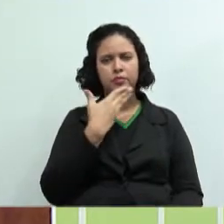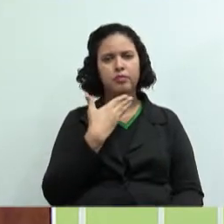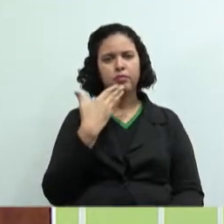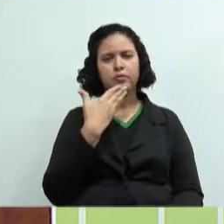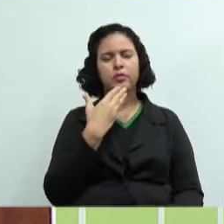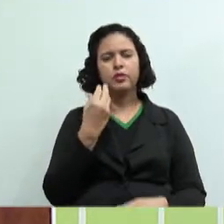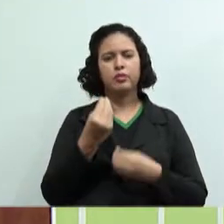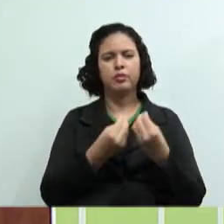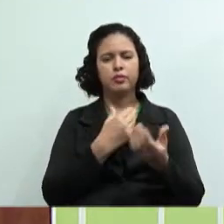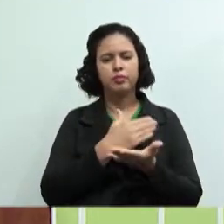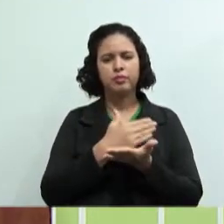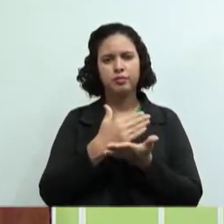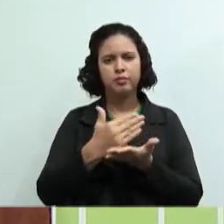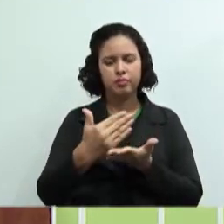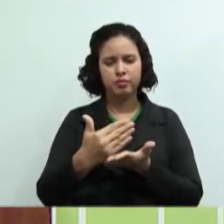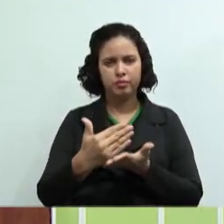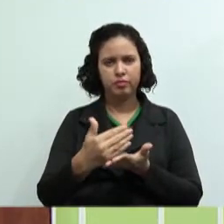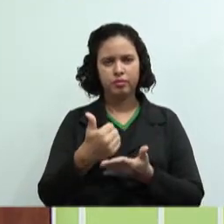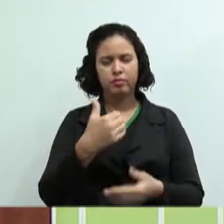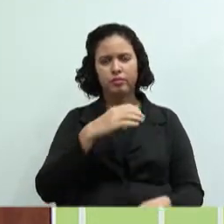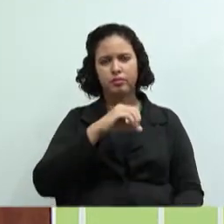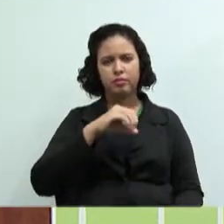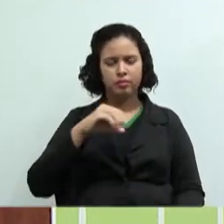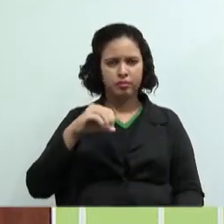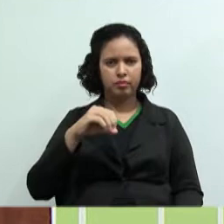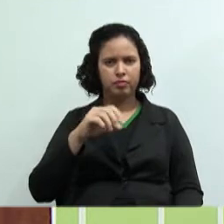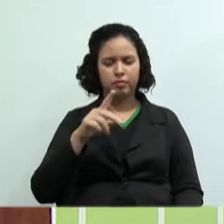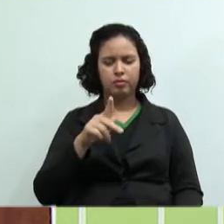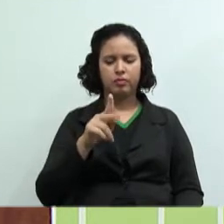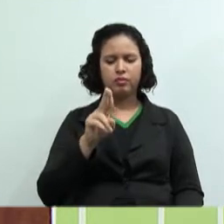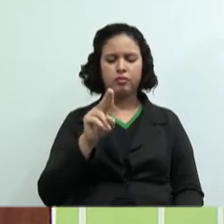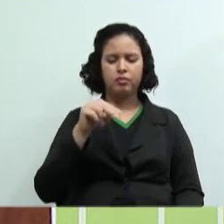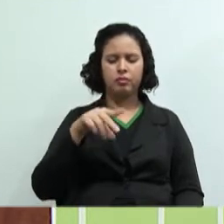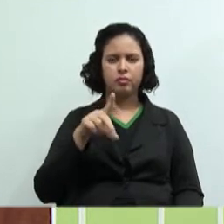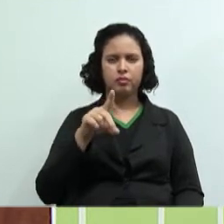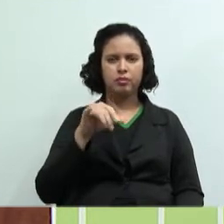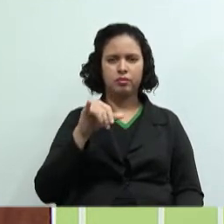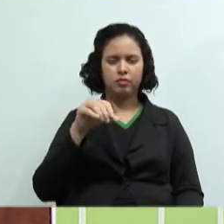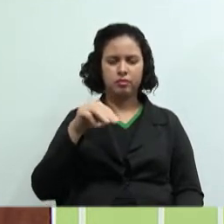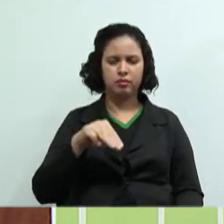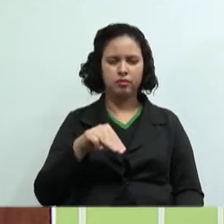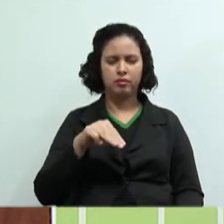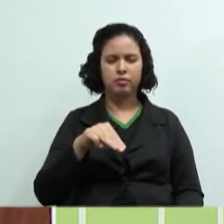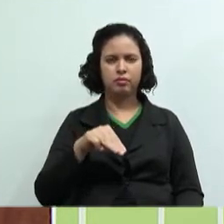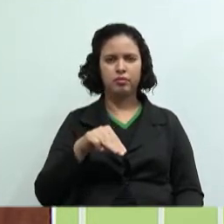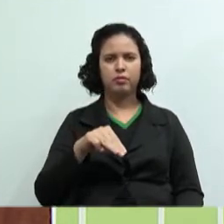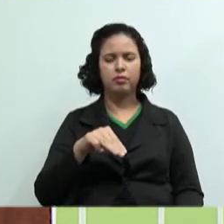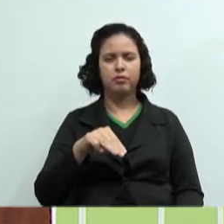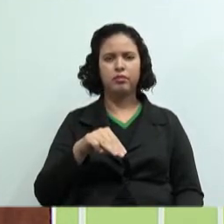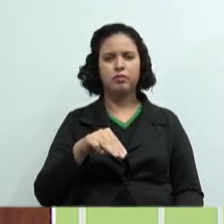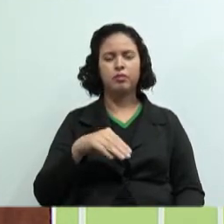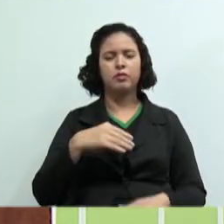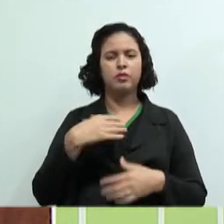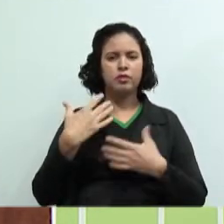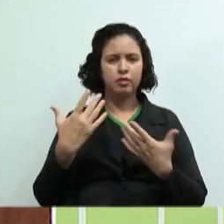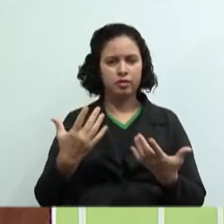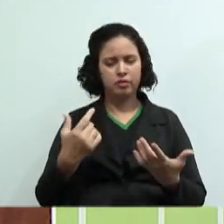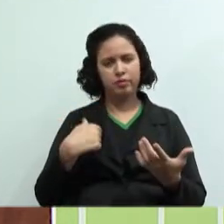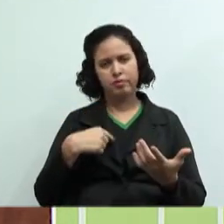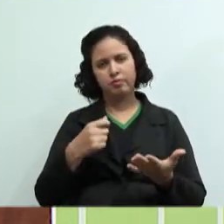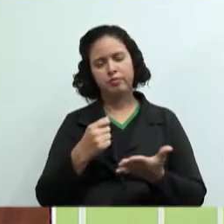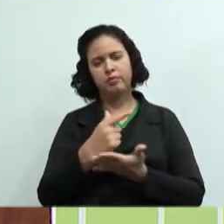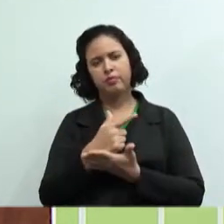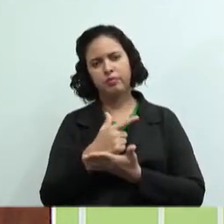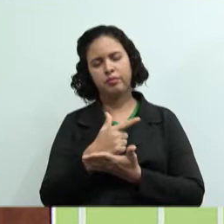que eu vou ratear? Eu produzi 100 pudins, eu pago de aluguel 250 reais daquele local. Como é que eu vou ratear esse valor aos